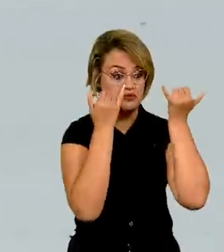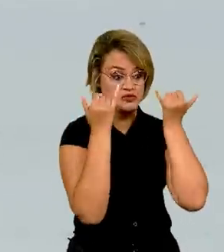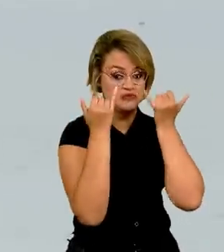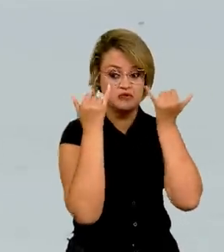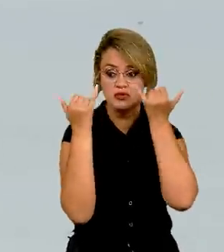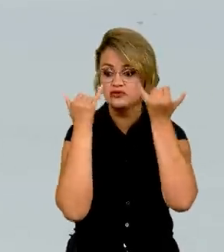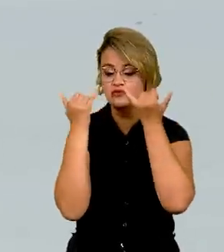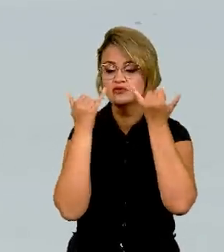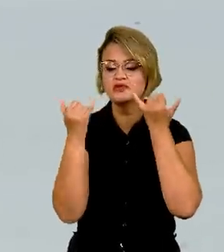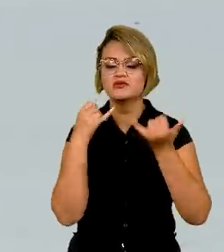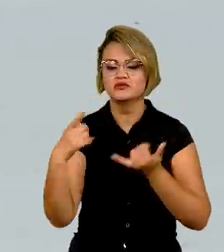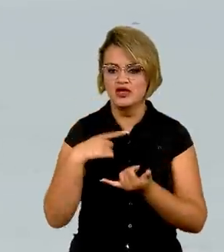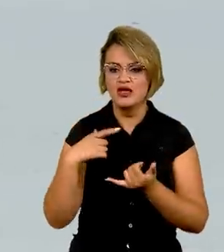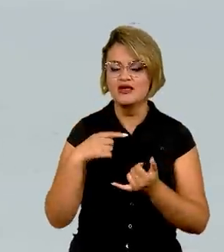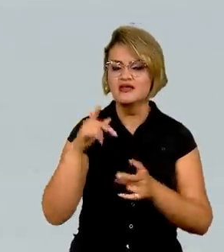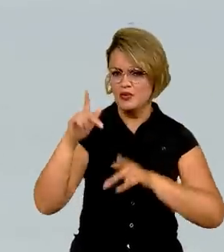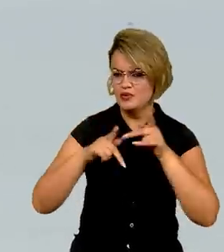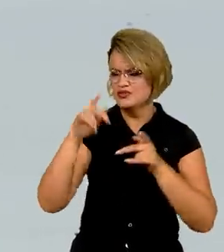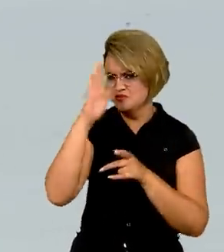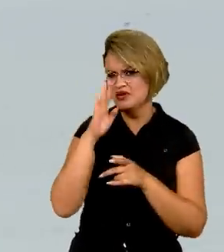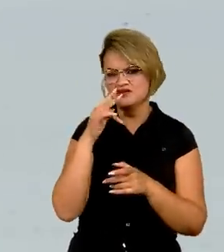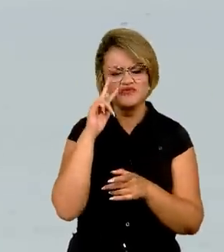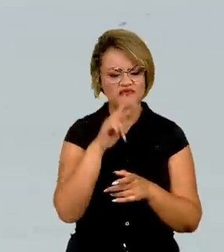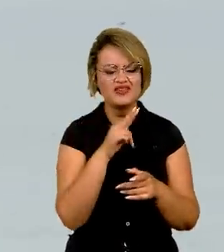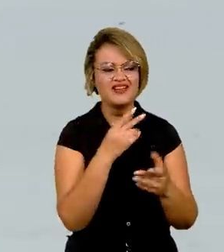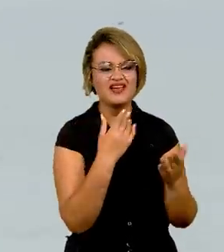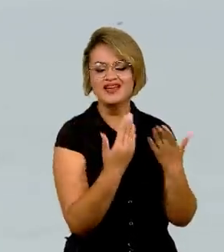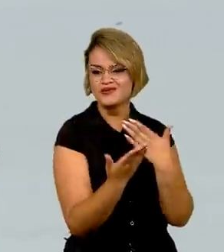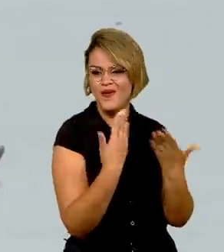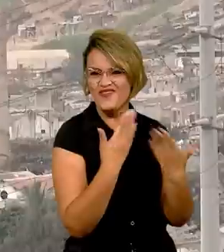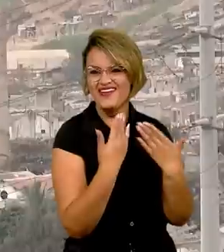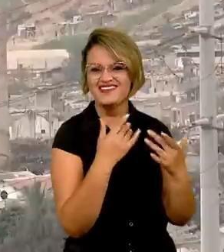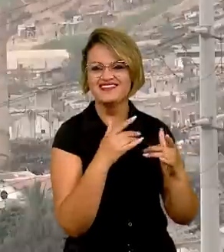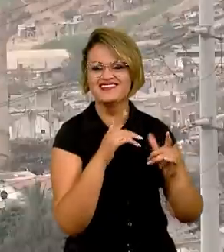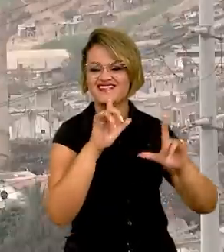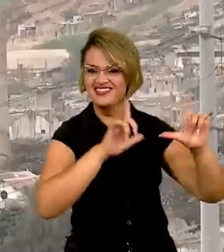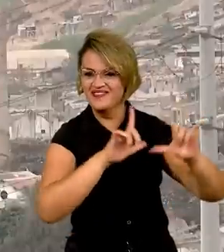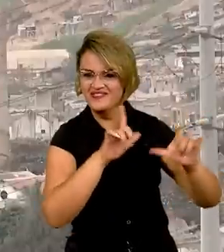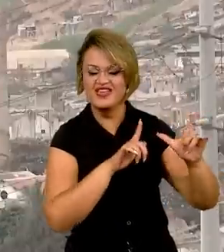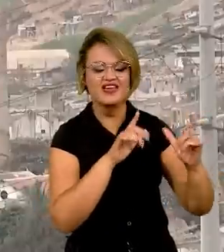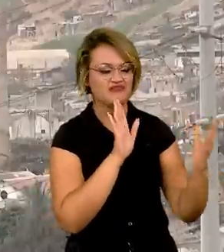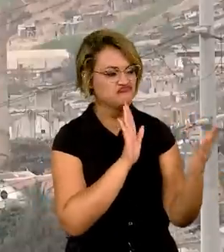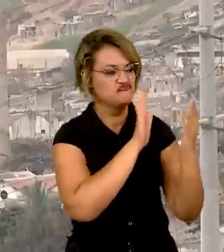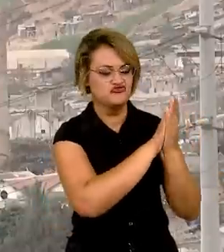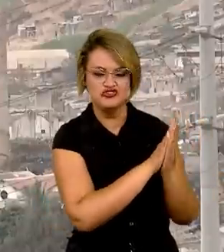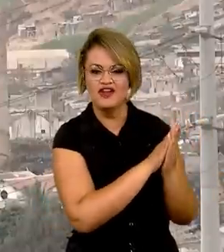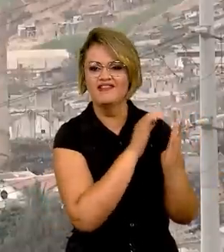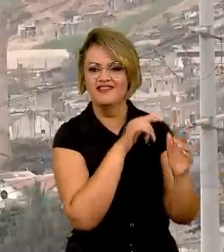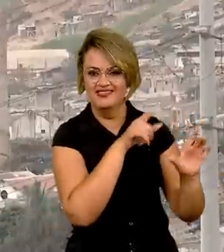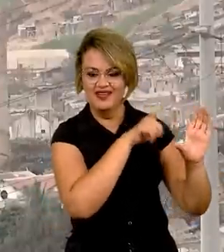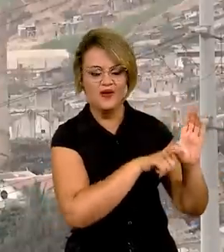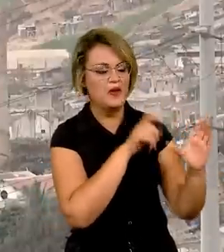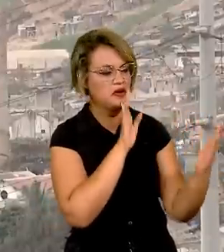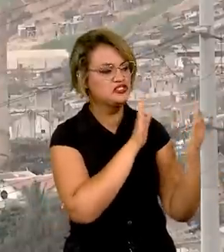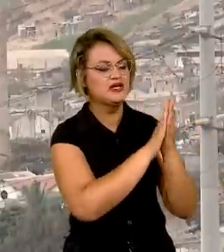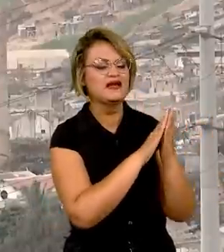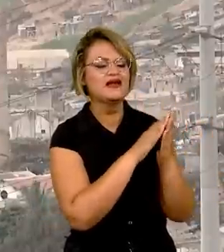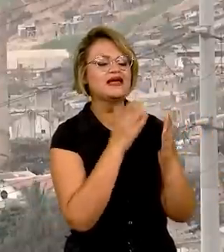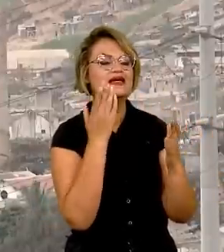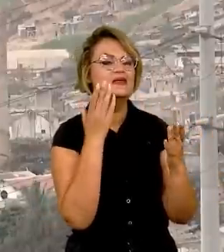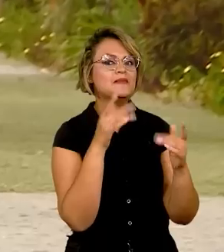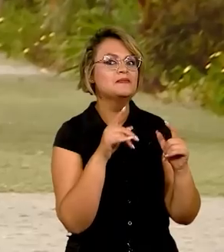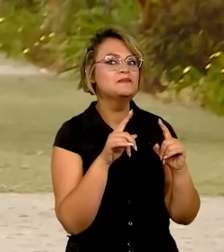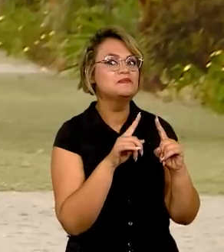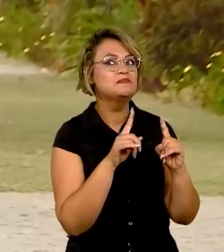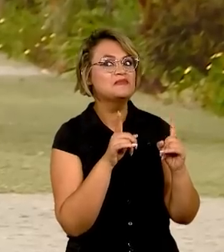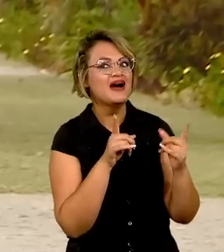população brasileira, e percebe-se isso, vemos nos diálogos, vemos na televisão, vemos nas abordagens, tem uma percepção muito